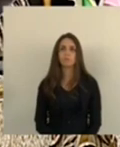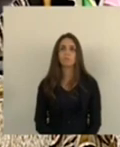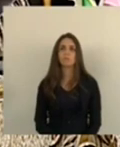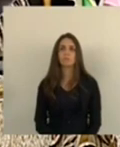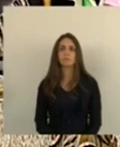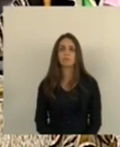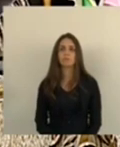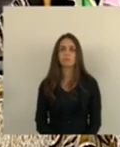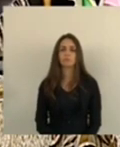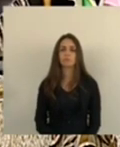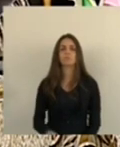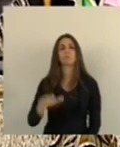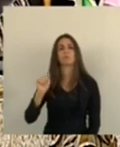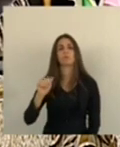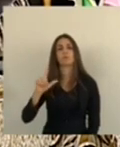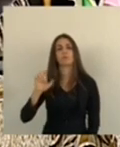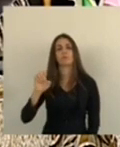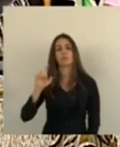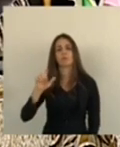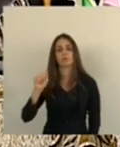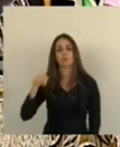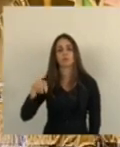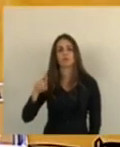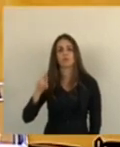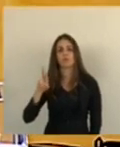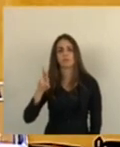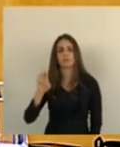deputado Alexandre Chambinho